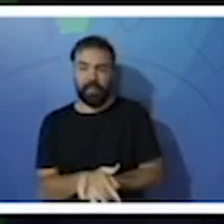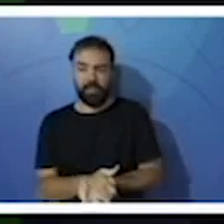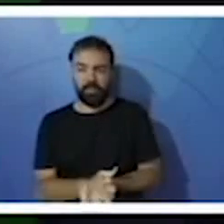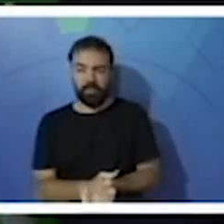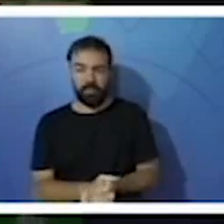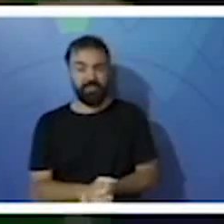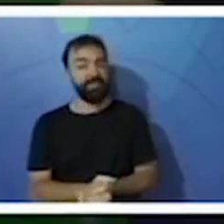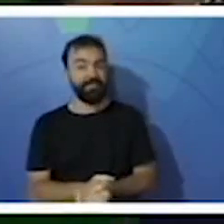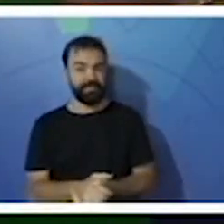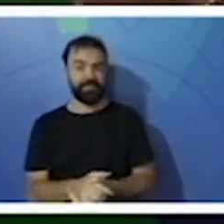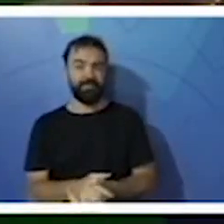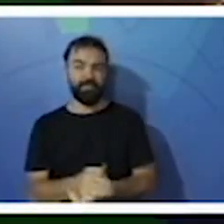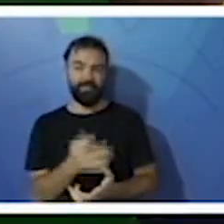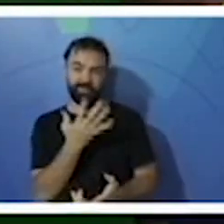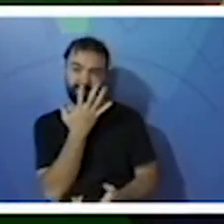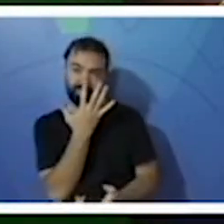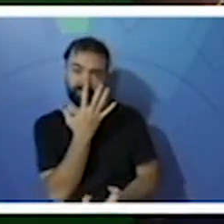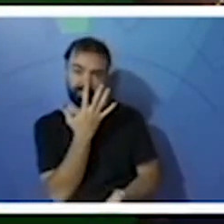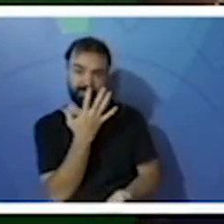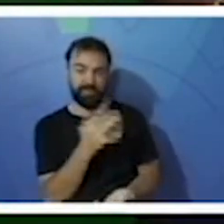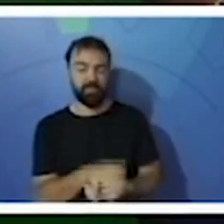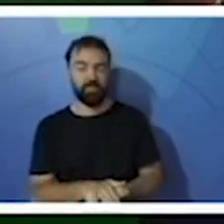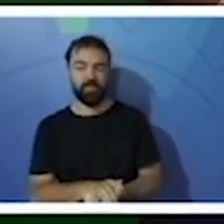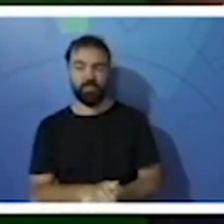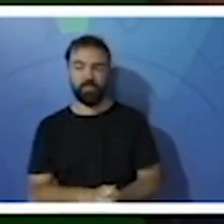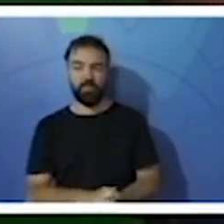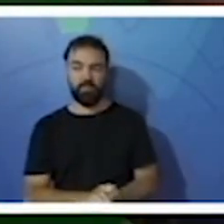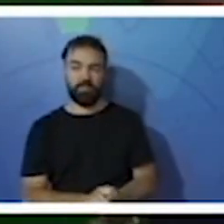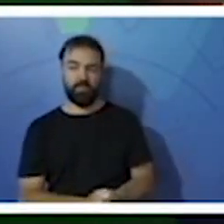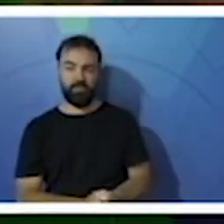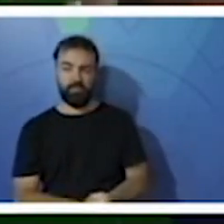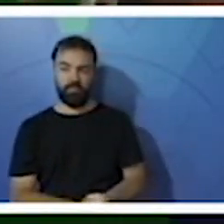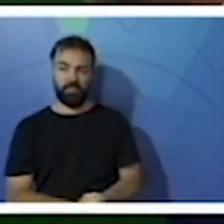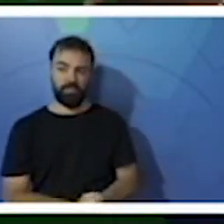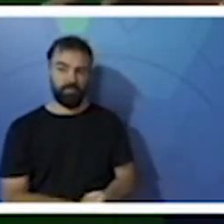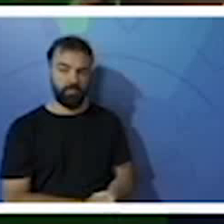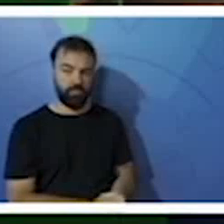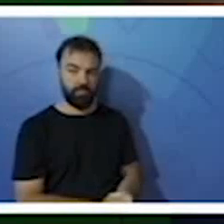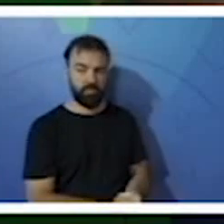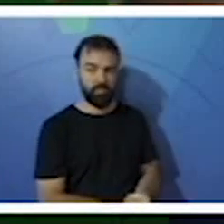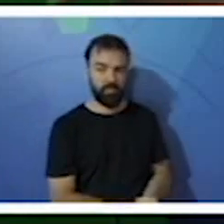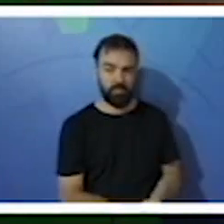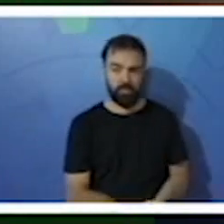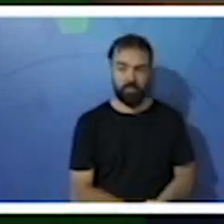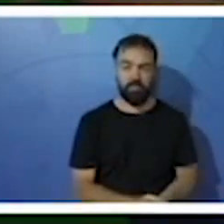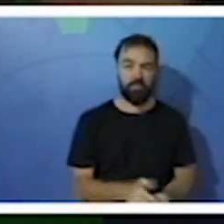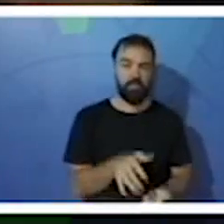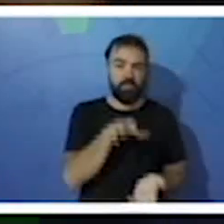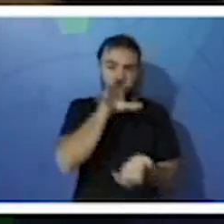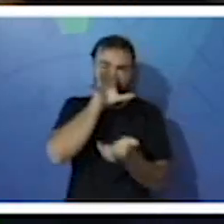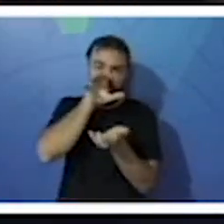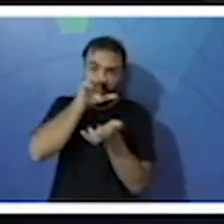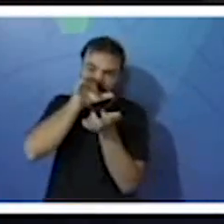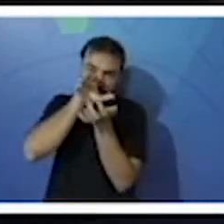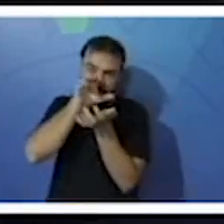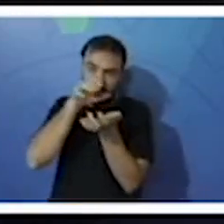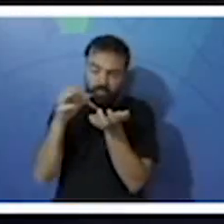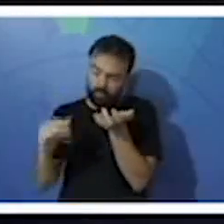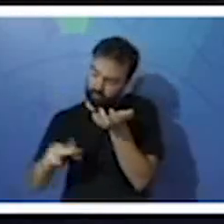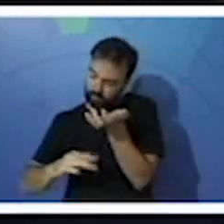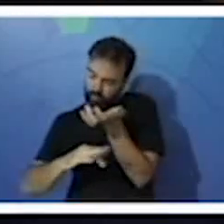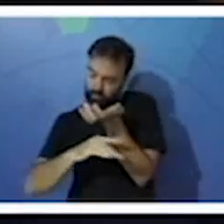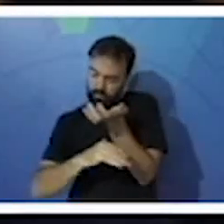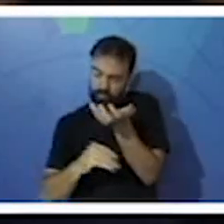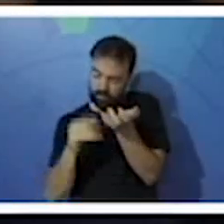Então, olha que interessante esse processo de alimentação dele. Ele coloca, ele pega junto com